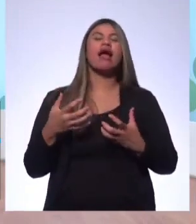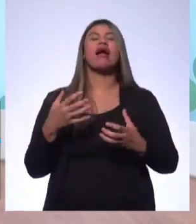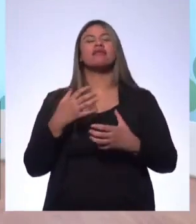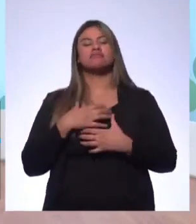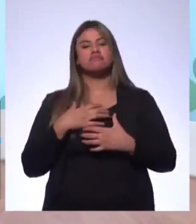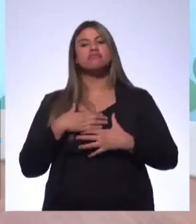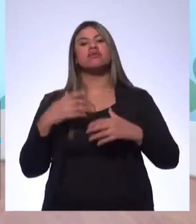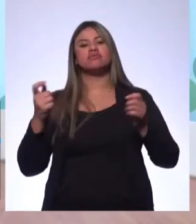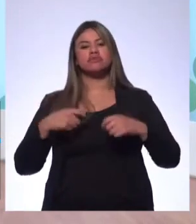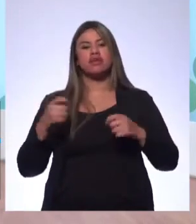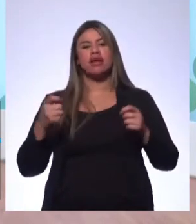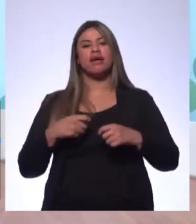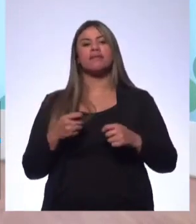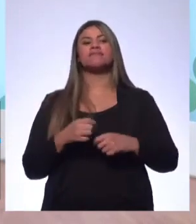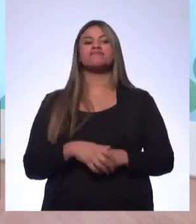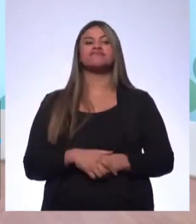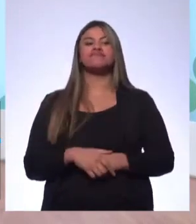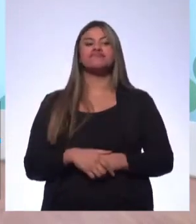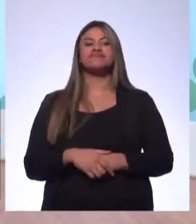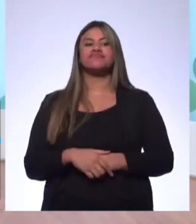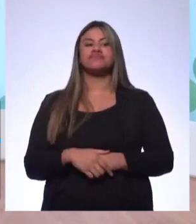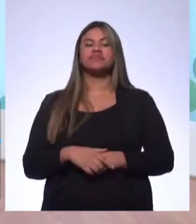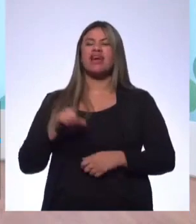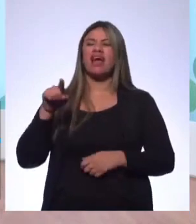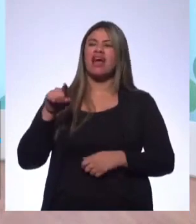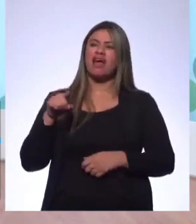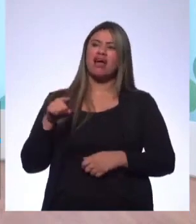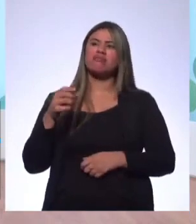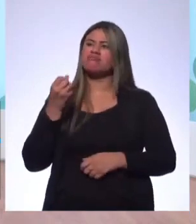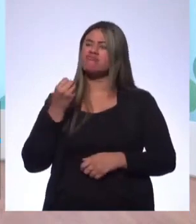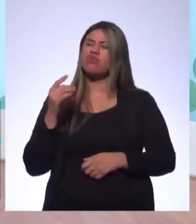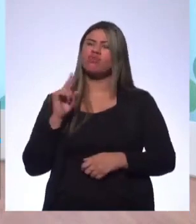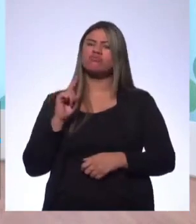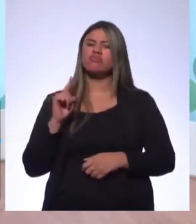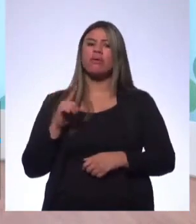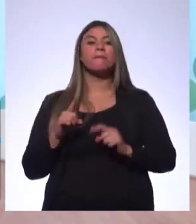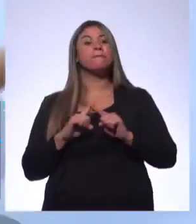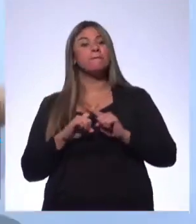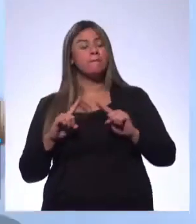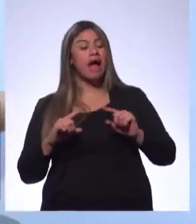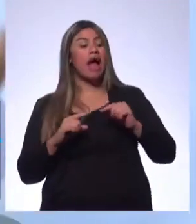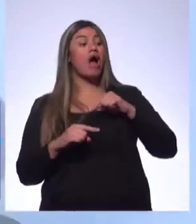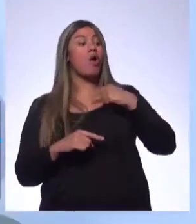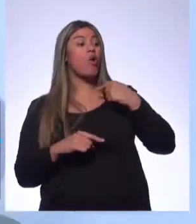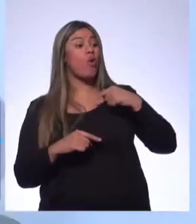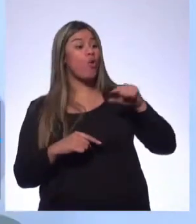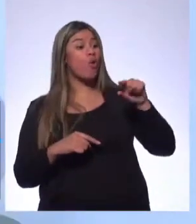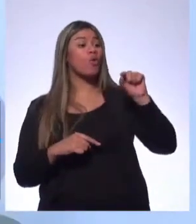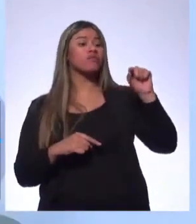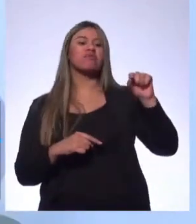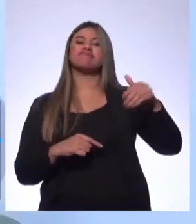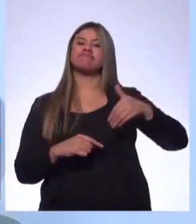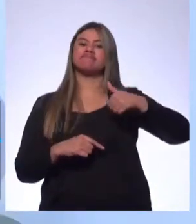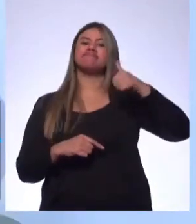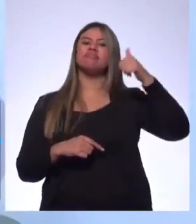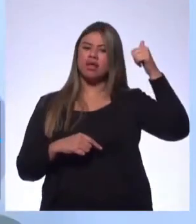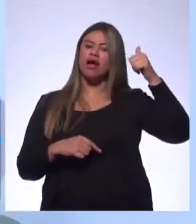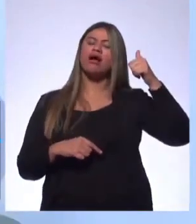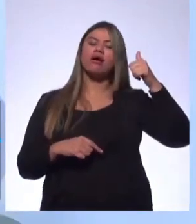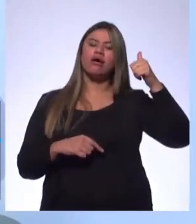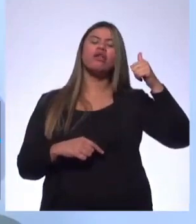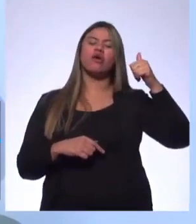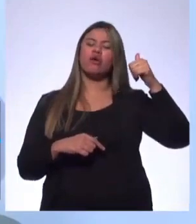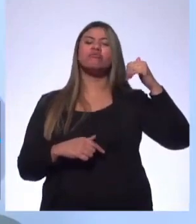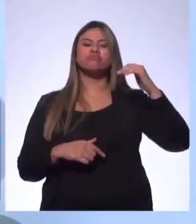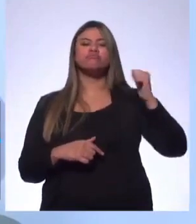de resenha. É algo mais racional. Olha, tem esse ponto que não é tão bom e tal, mas compensa por esse outro aqui que